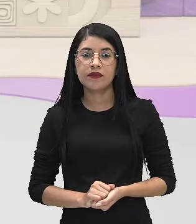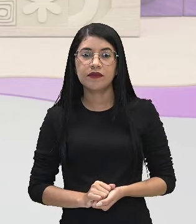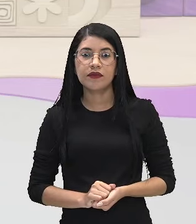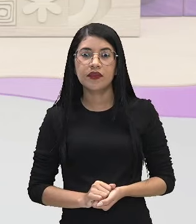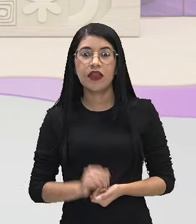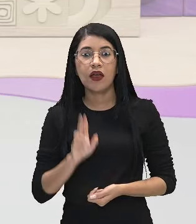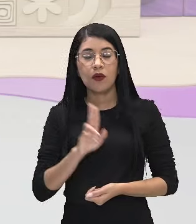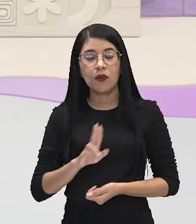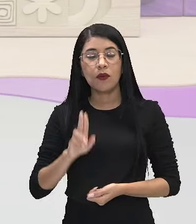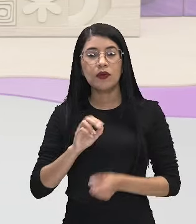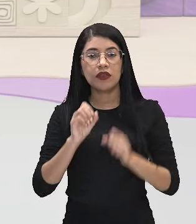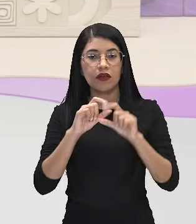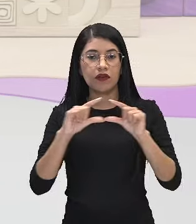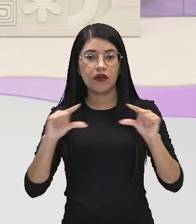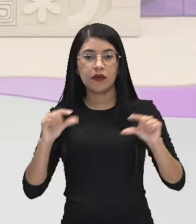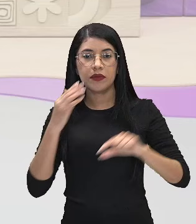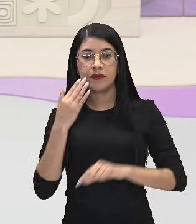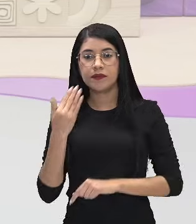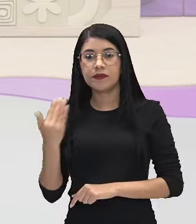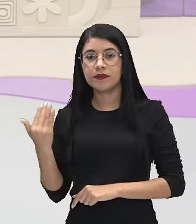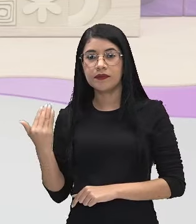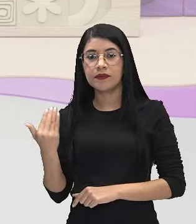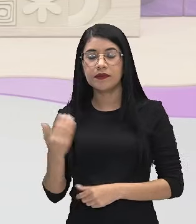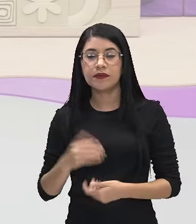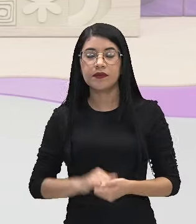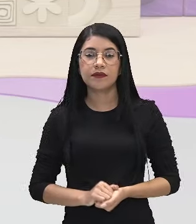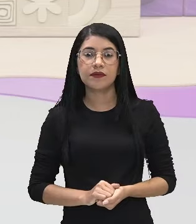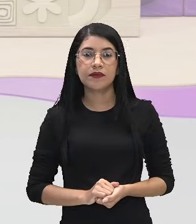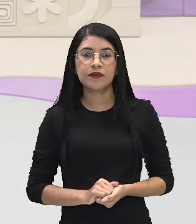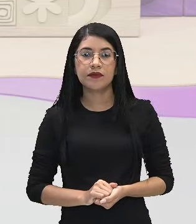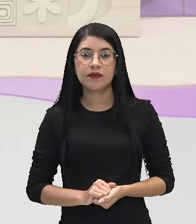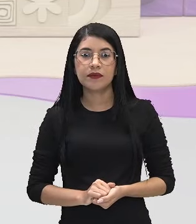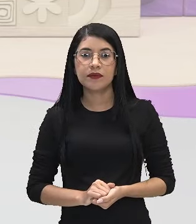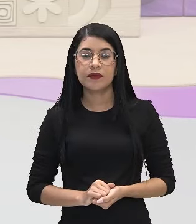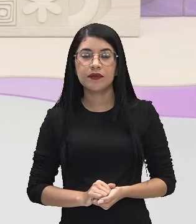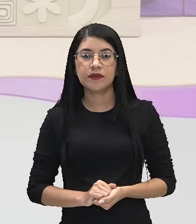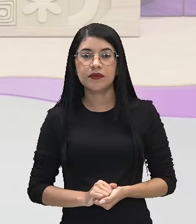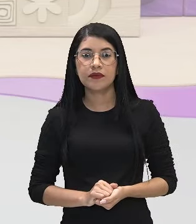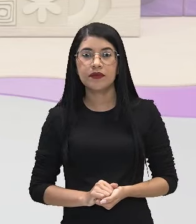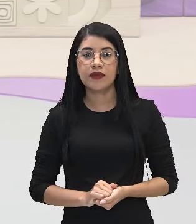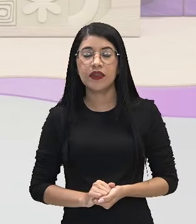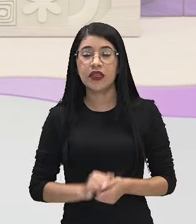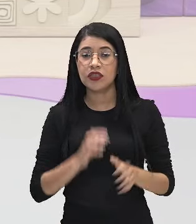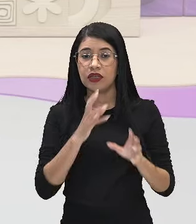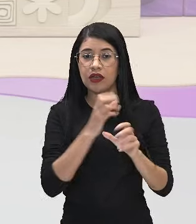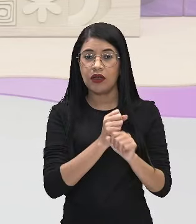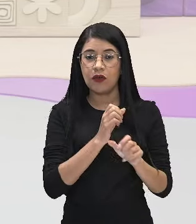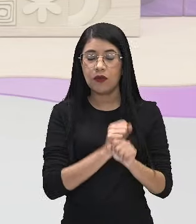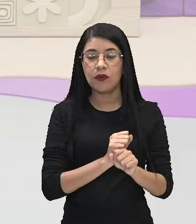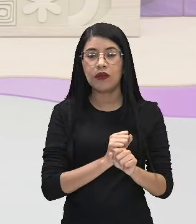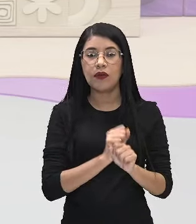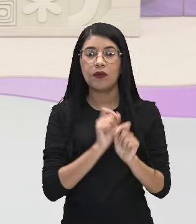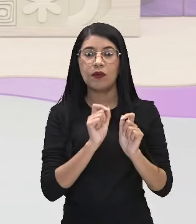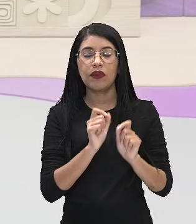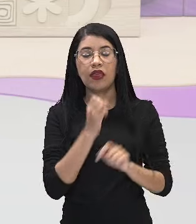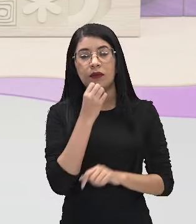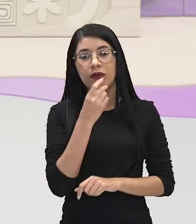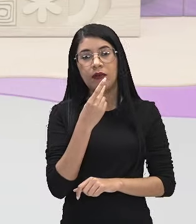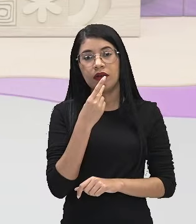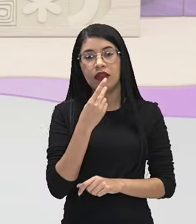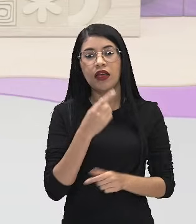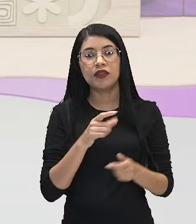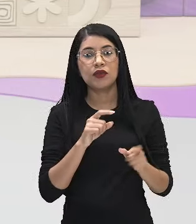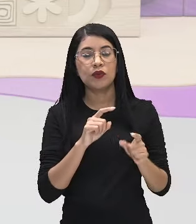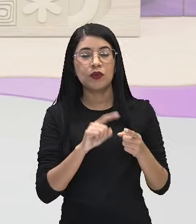Utilizando essa fórmula aqui, olha só. Seria a interseção dos dois eventos. Basta a gente calcular a probabilidade do